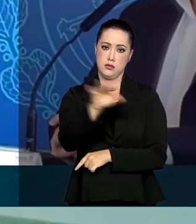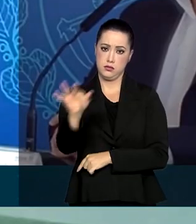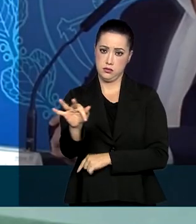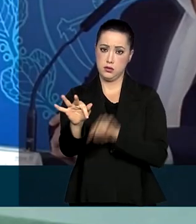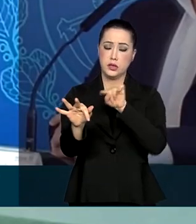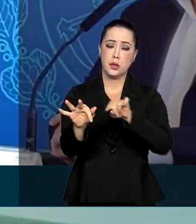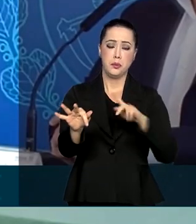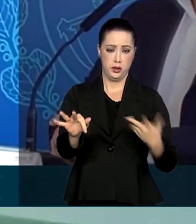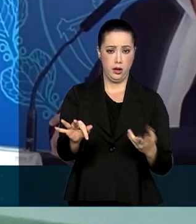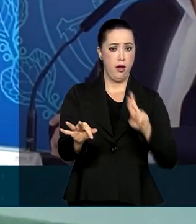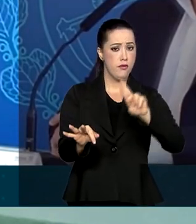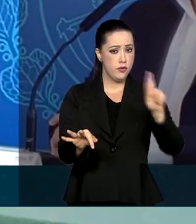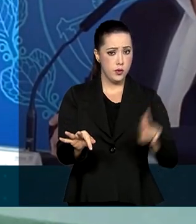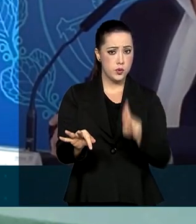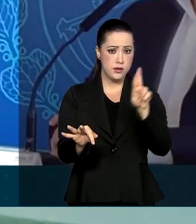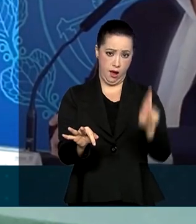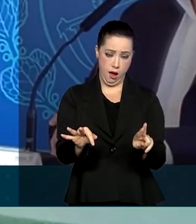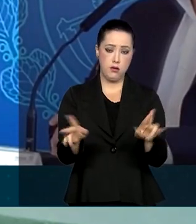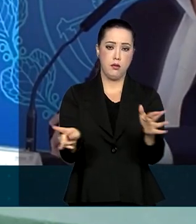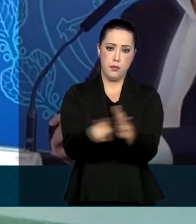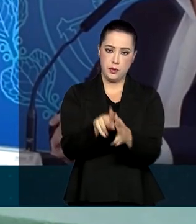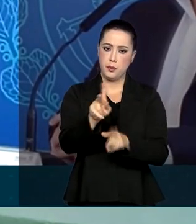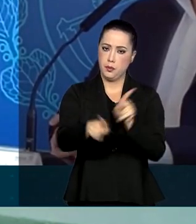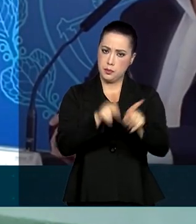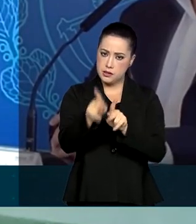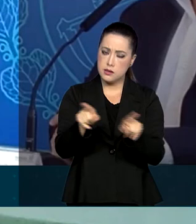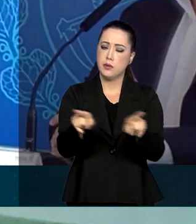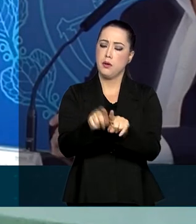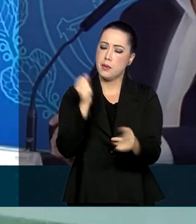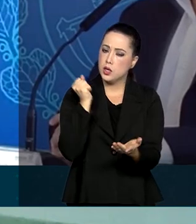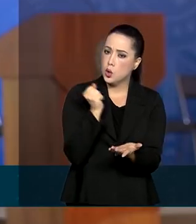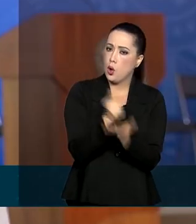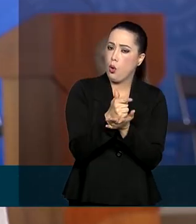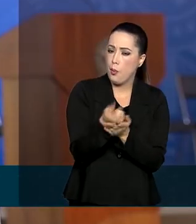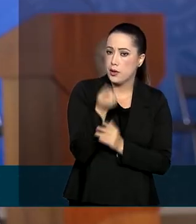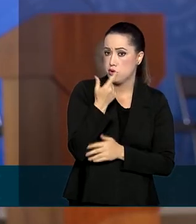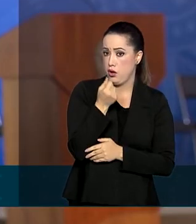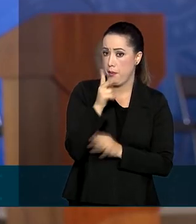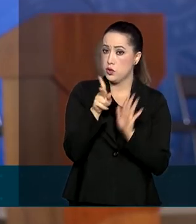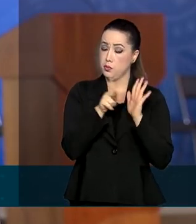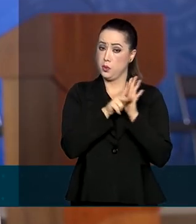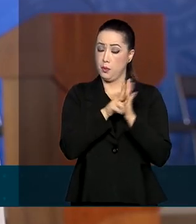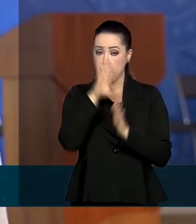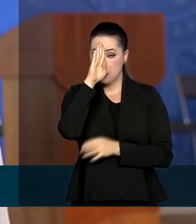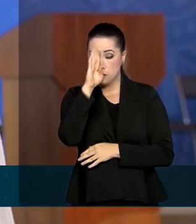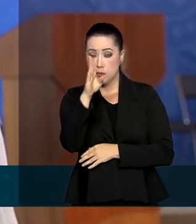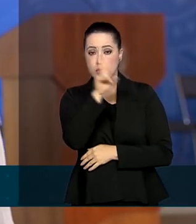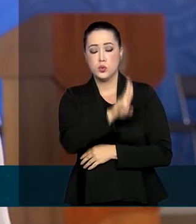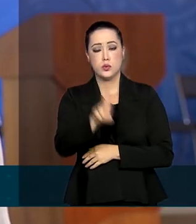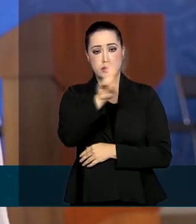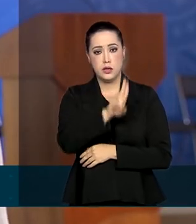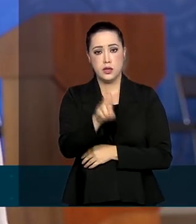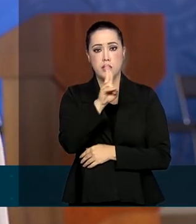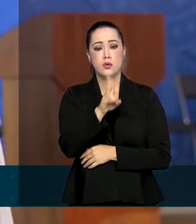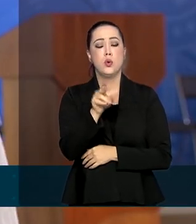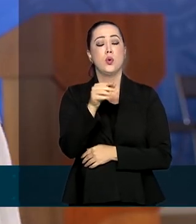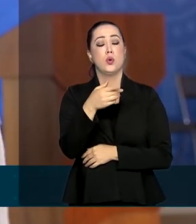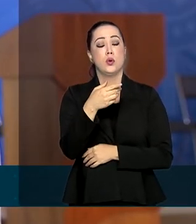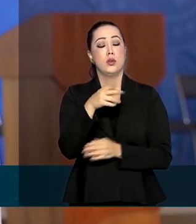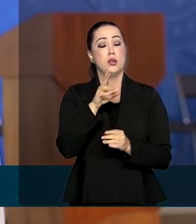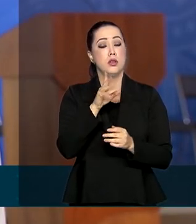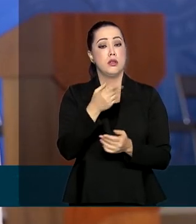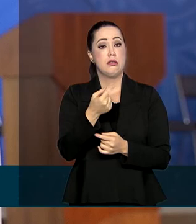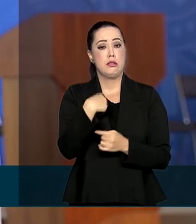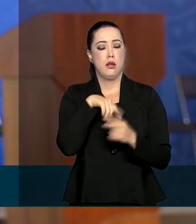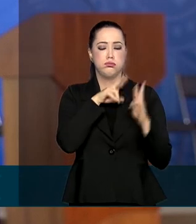aplicarem na ponta, mas também na compra de medicamentos diretamente, especialmente os medicamentos usados para intubação e